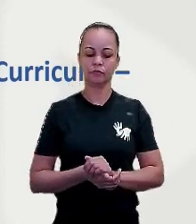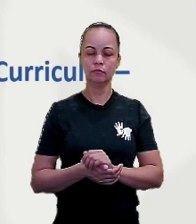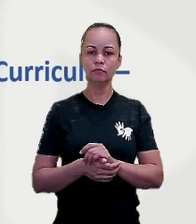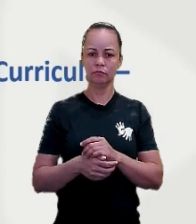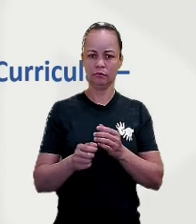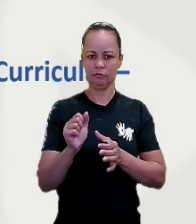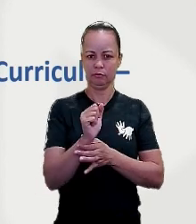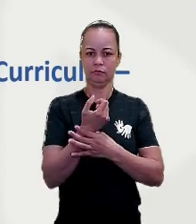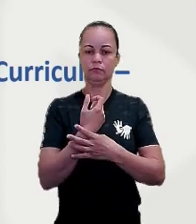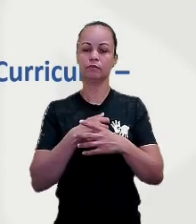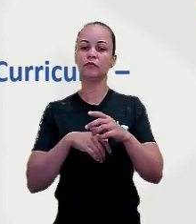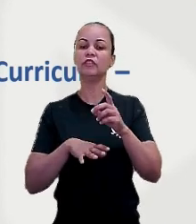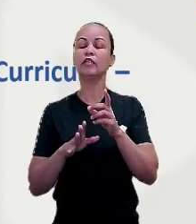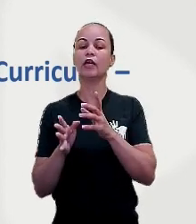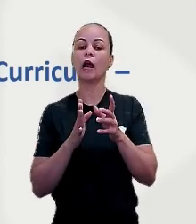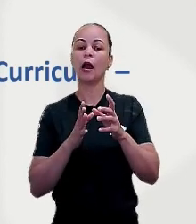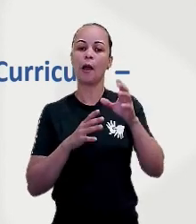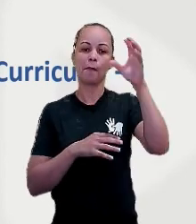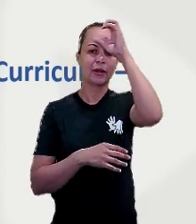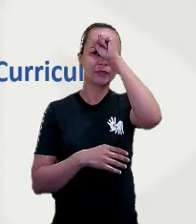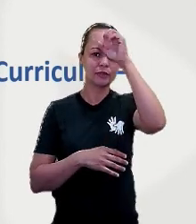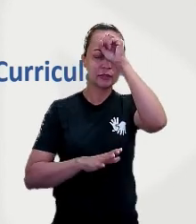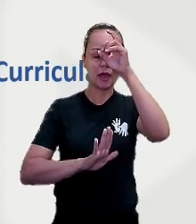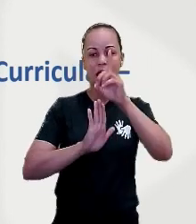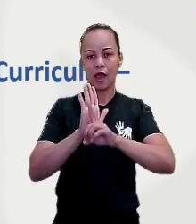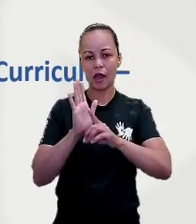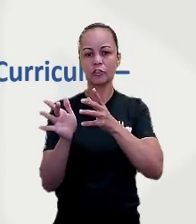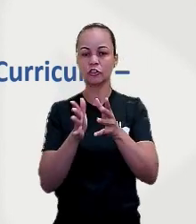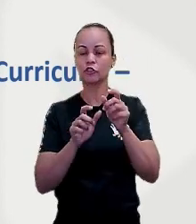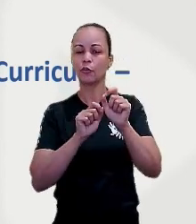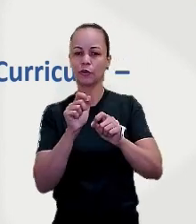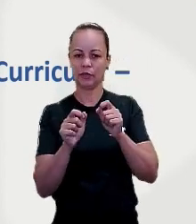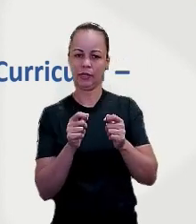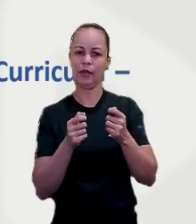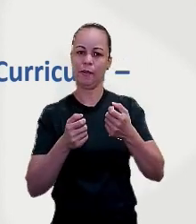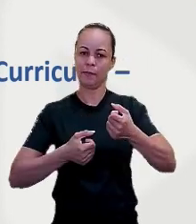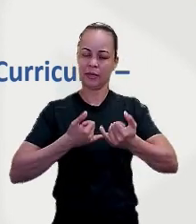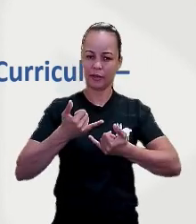conviver, brincar, participar e expressar.